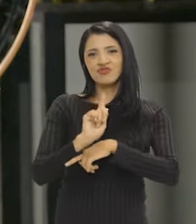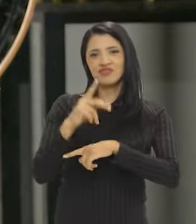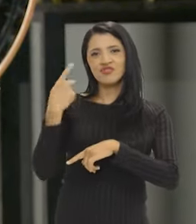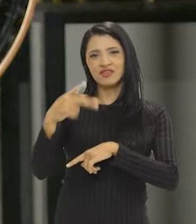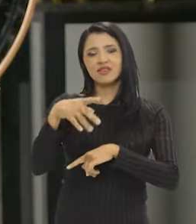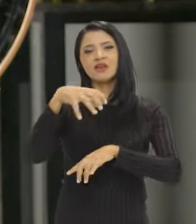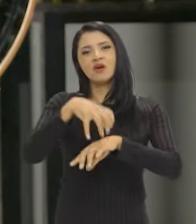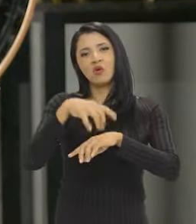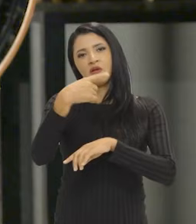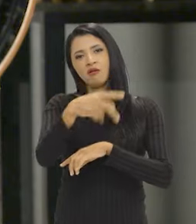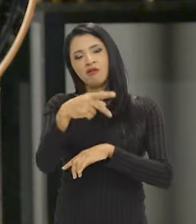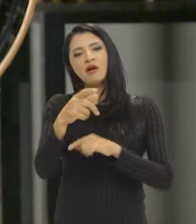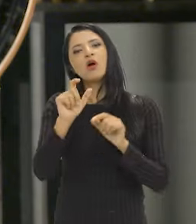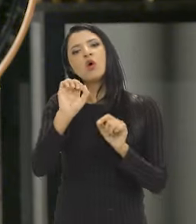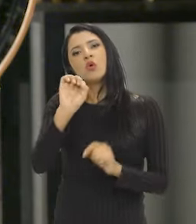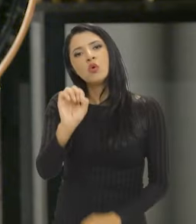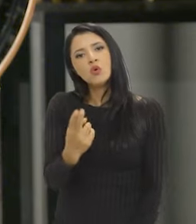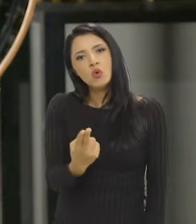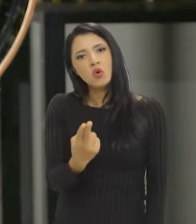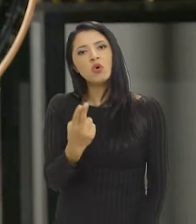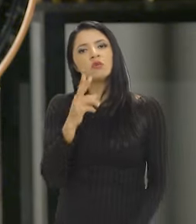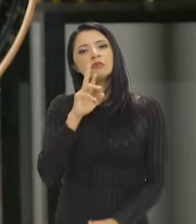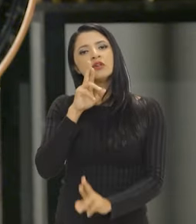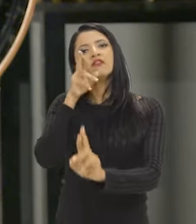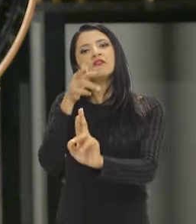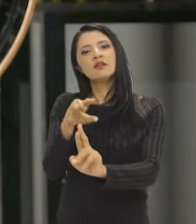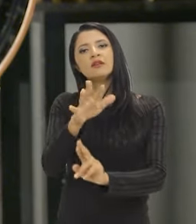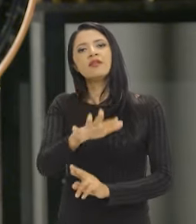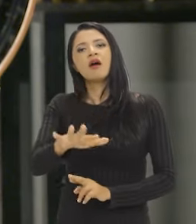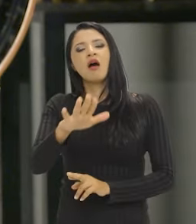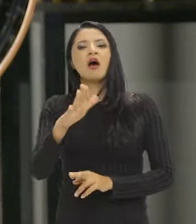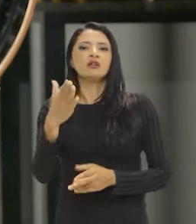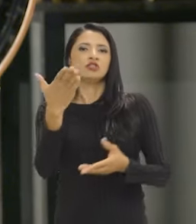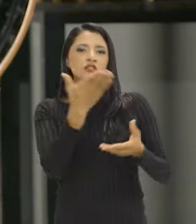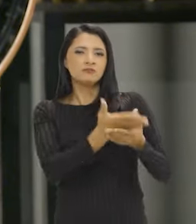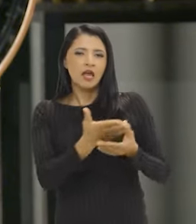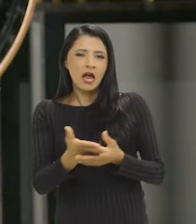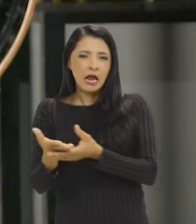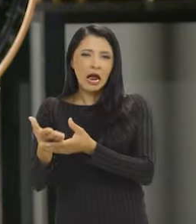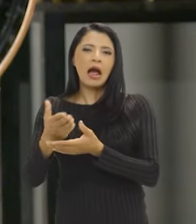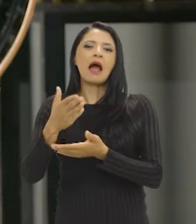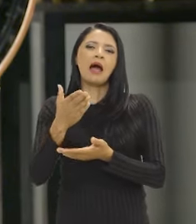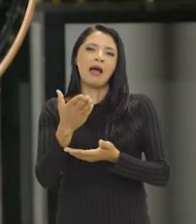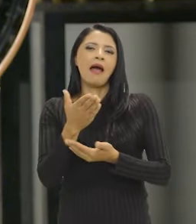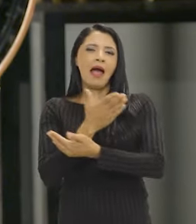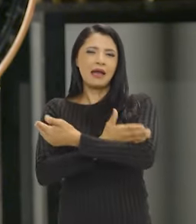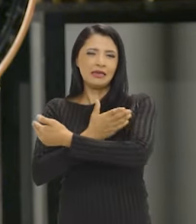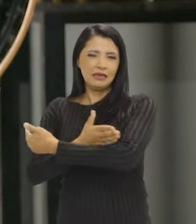própria gestão do órgão ou referências na área de arquivologia.